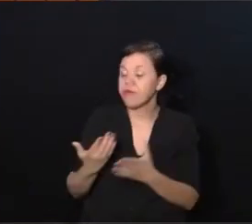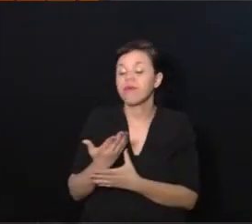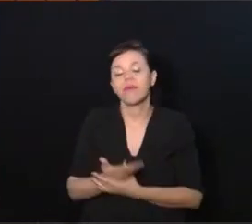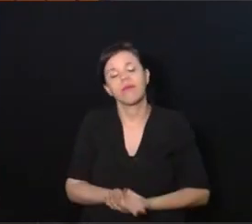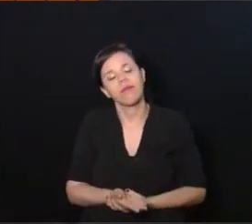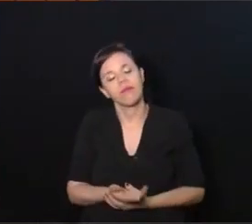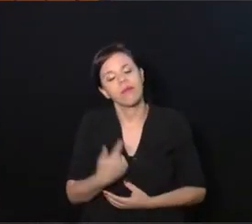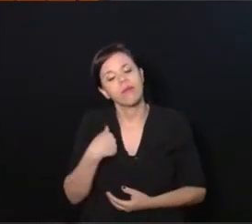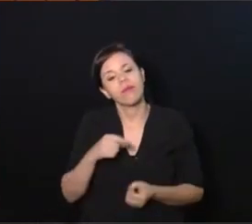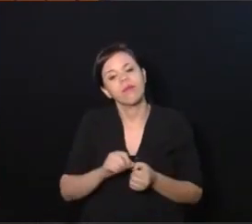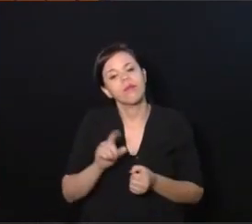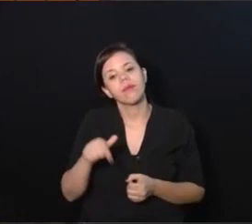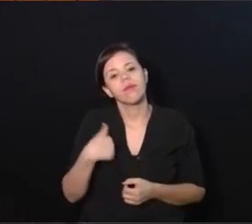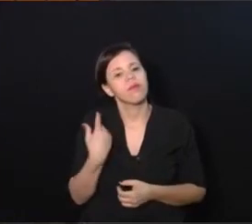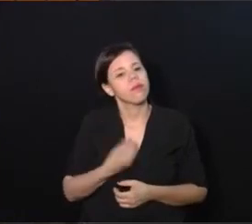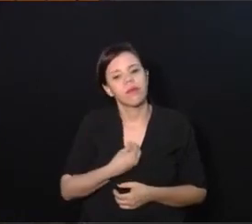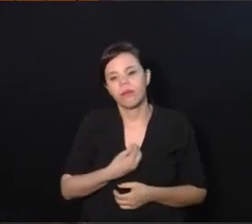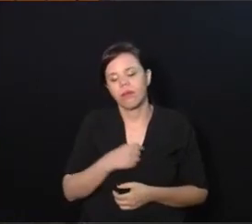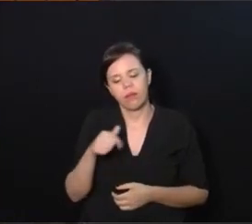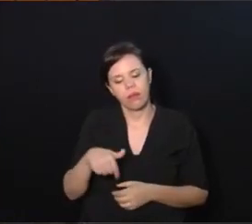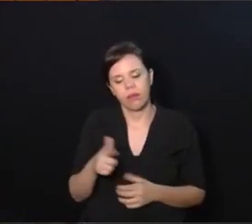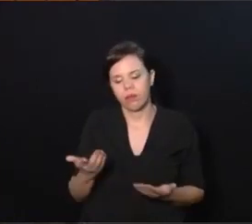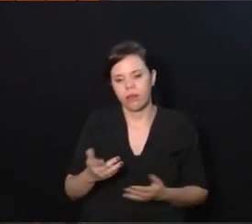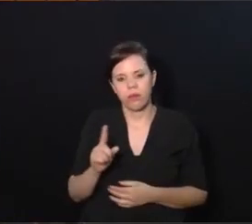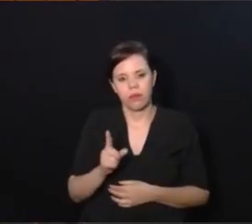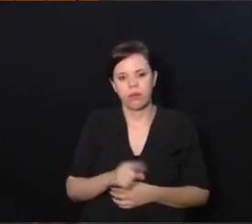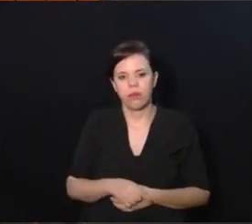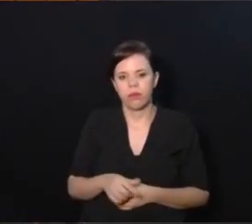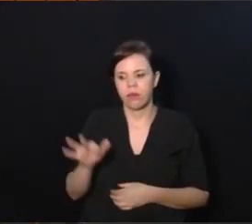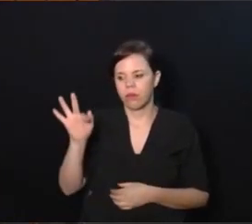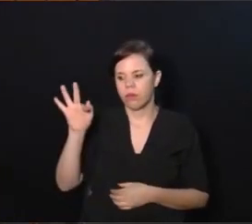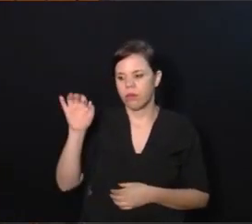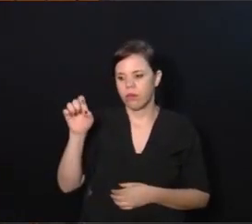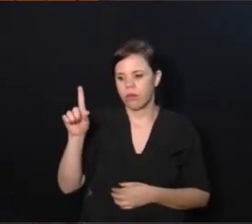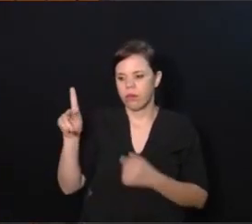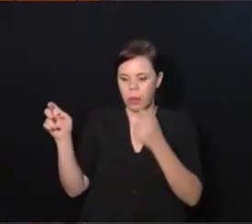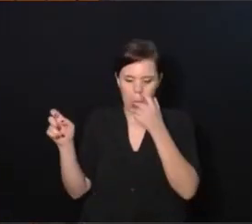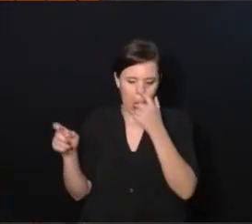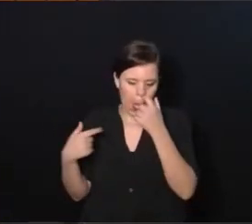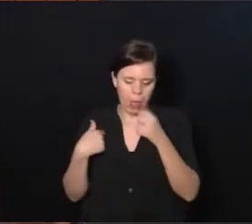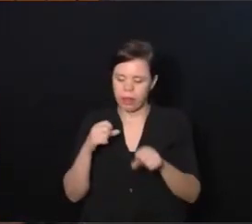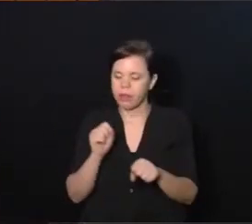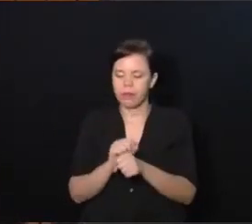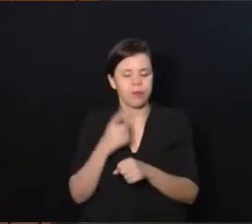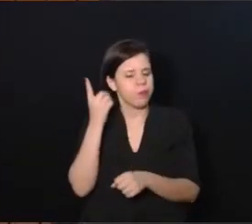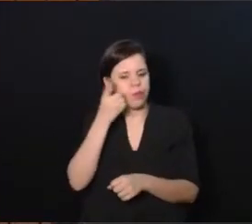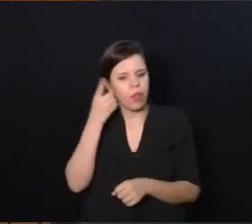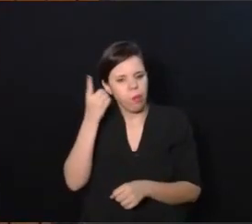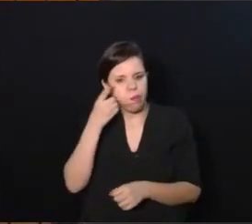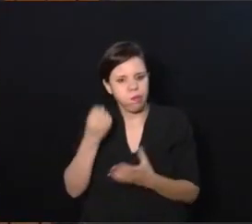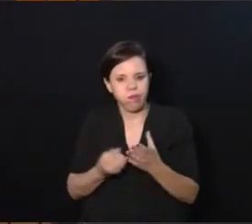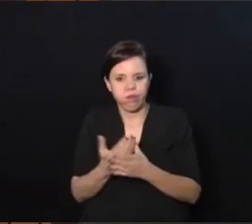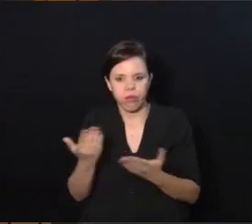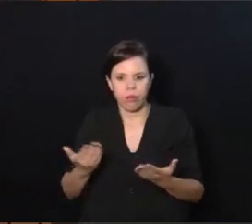Se eu fizesse isso, eu não estaria aqui hoje. Se o Felipe Rigoni tivesse feito isso, ele não seria um deputado federal hoje.